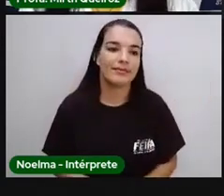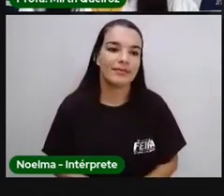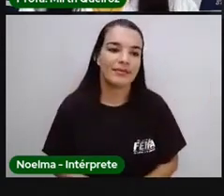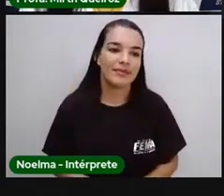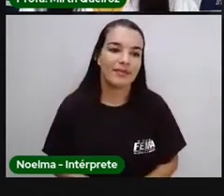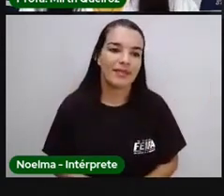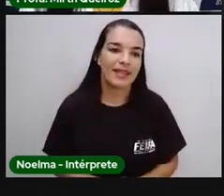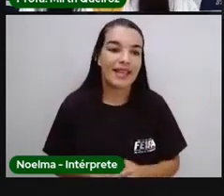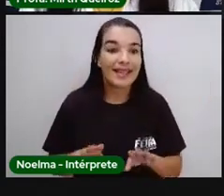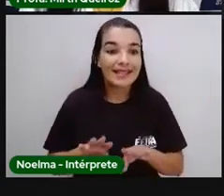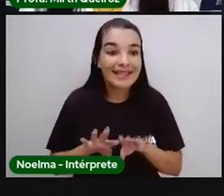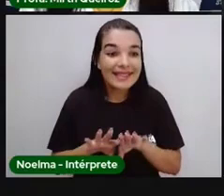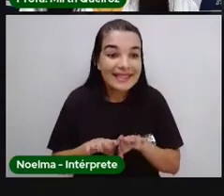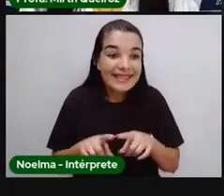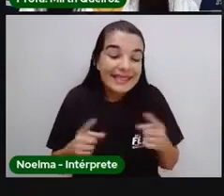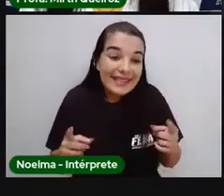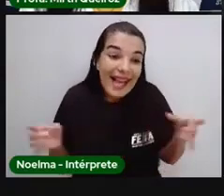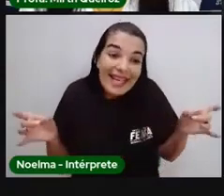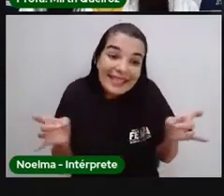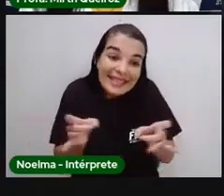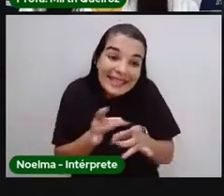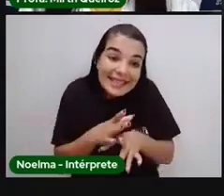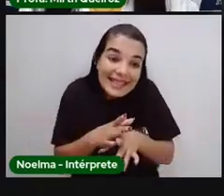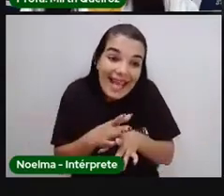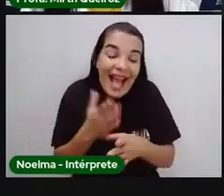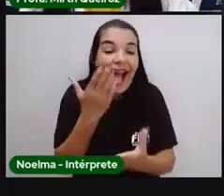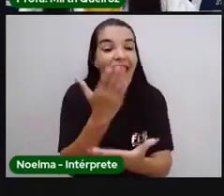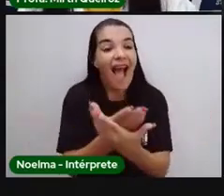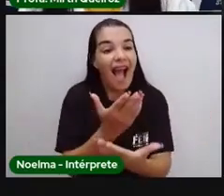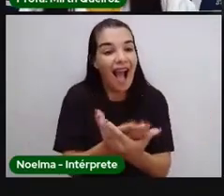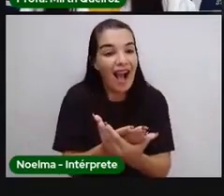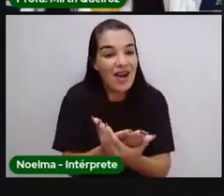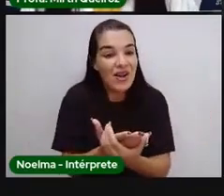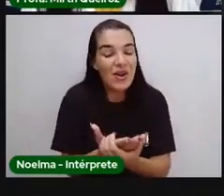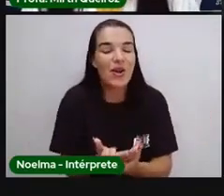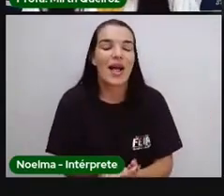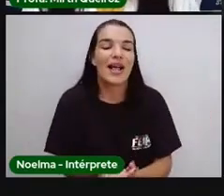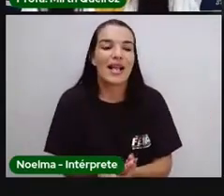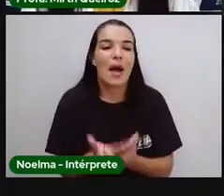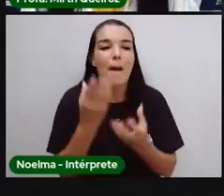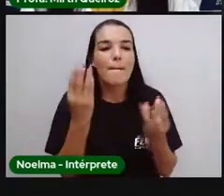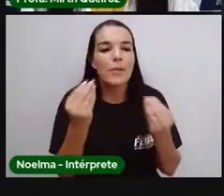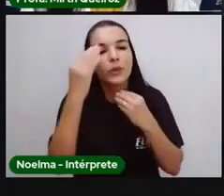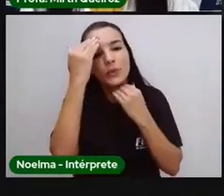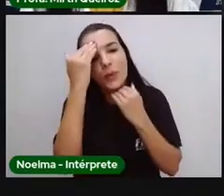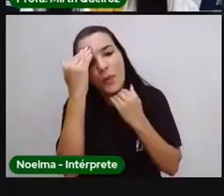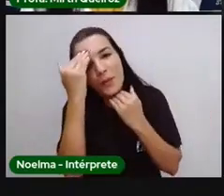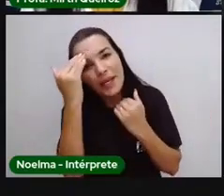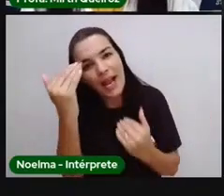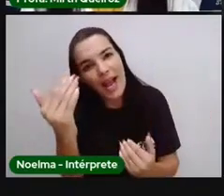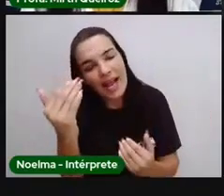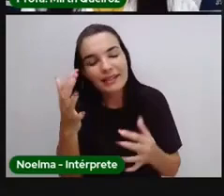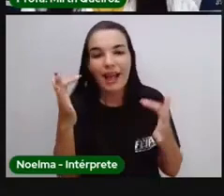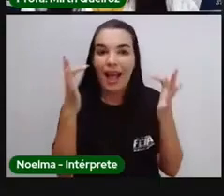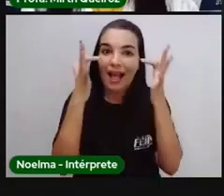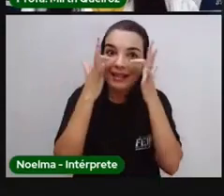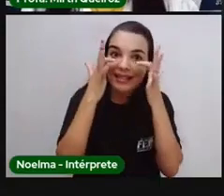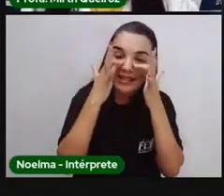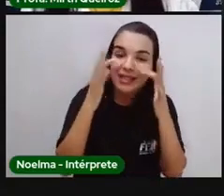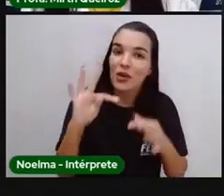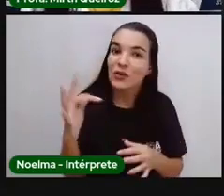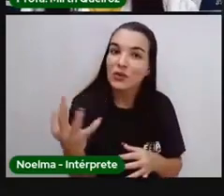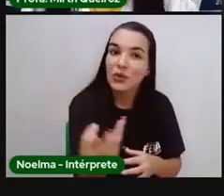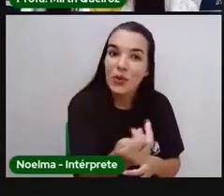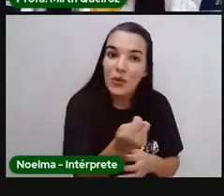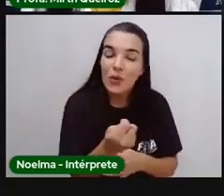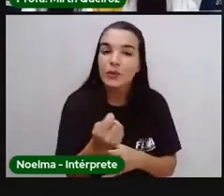E assim termina a nossa aula, certo? Muito obrigada pela atenção de vocês.